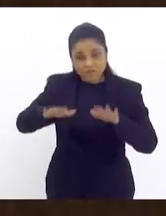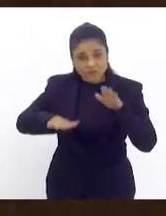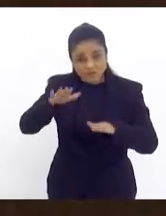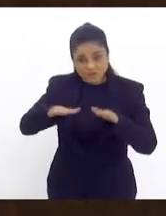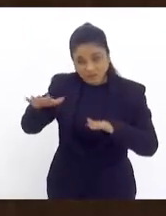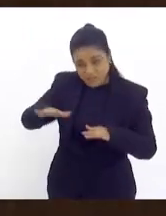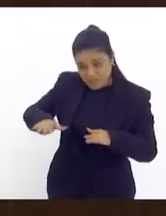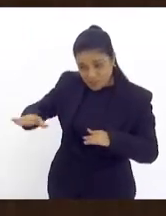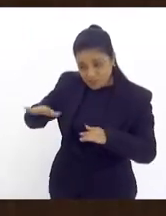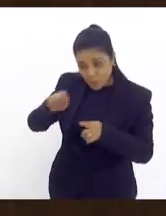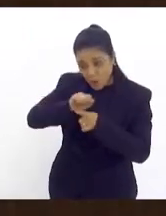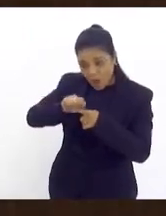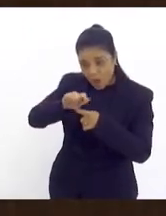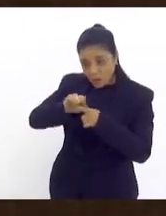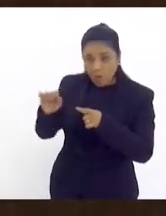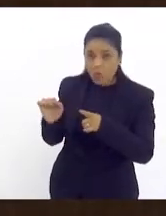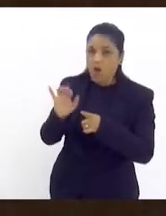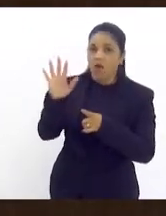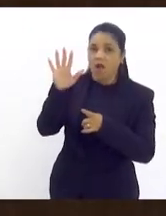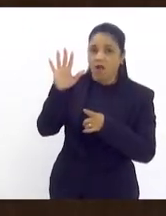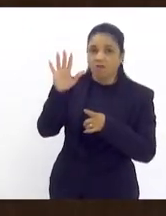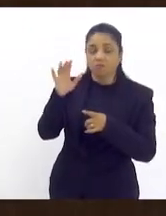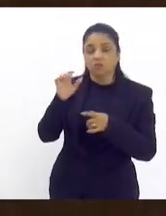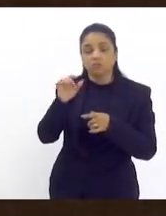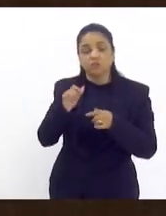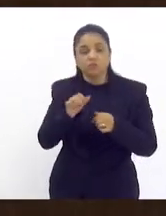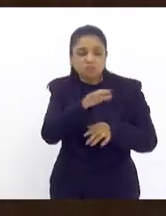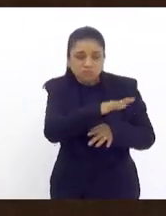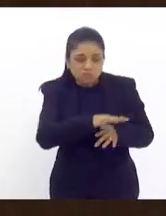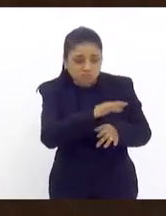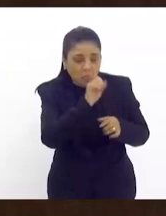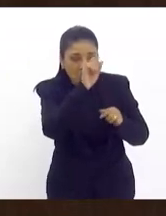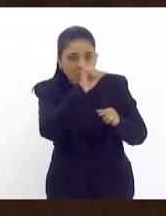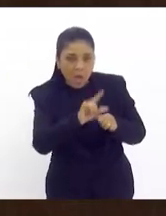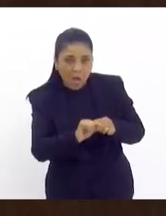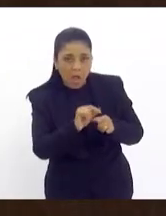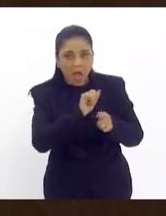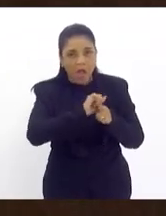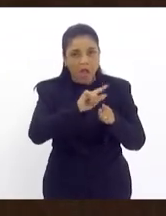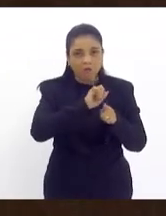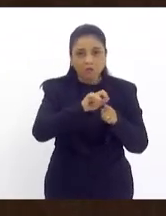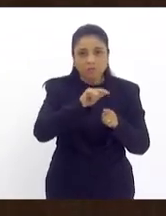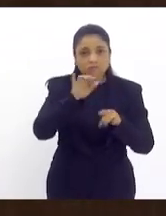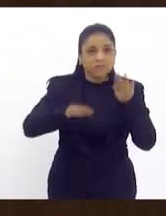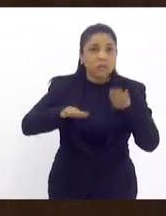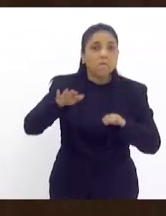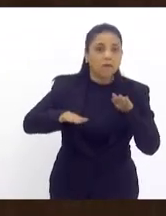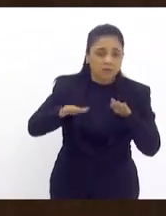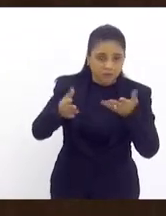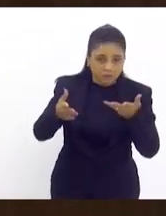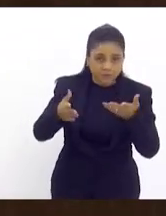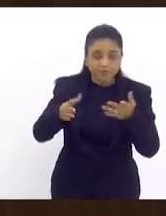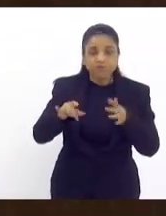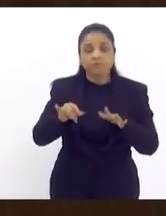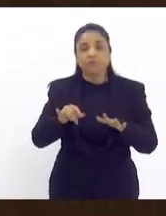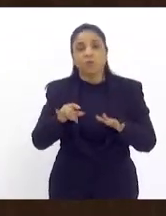são mais caros em outras são mais baratos por exemplo seguramente um aluguel em